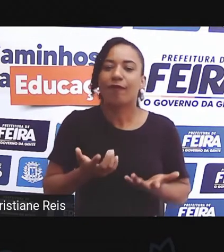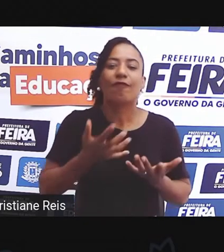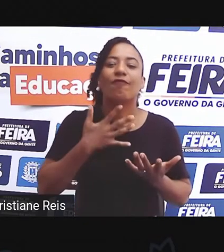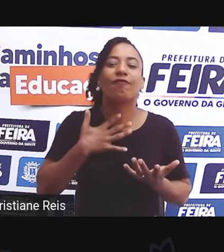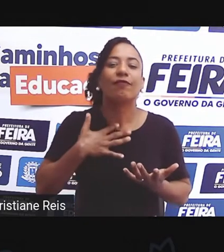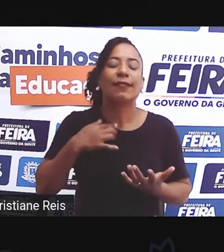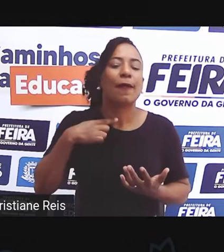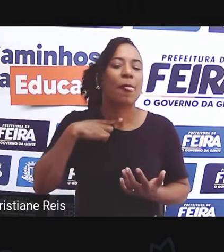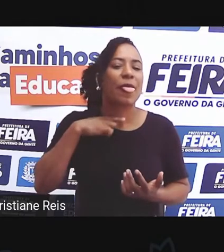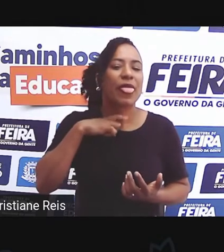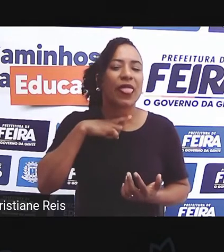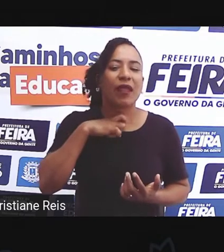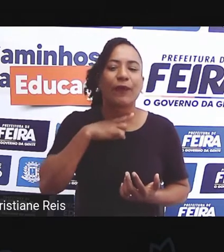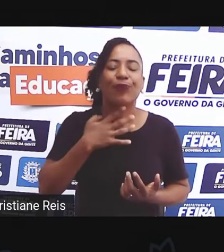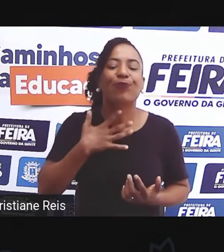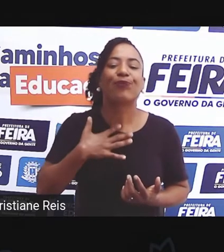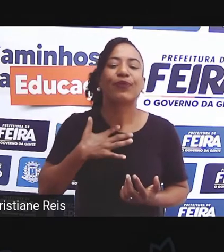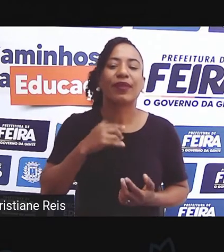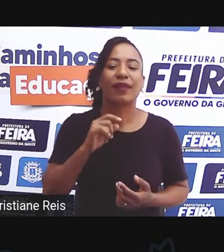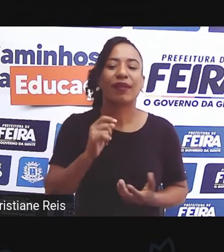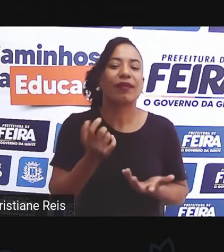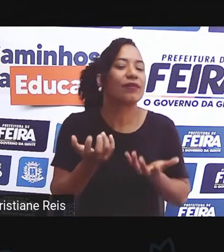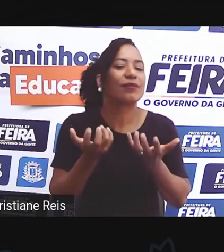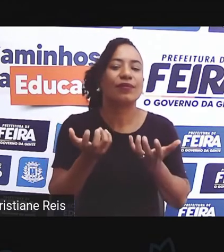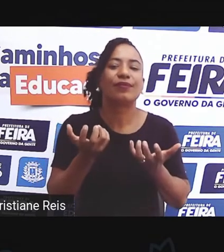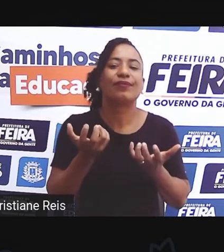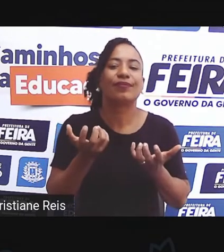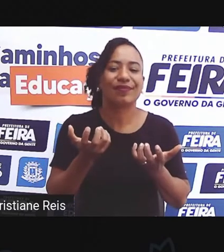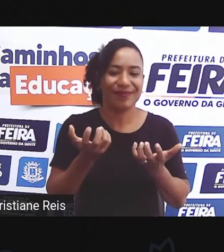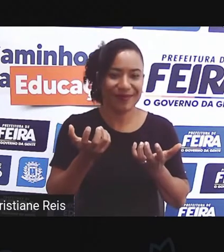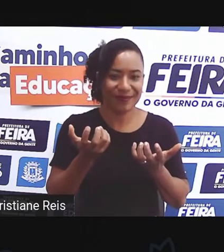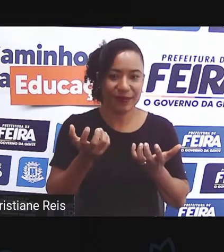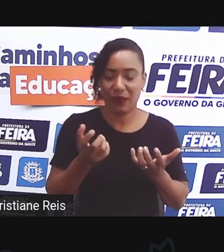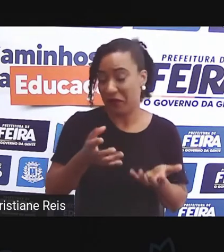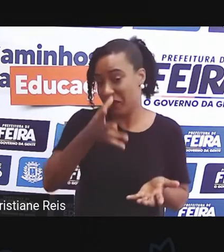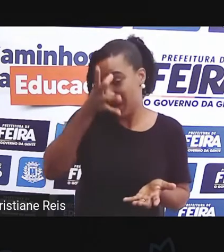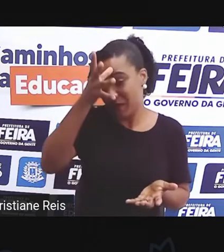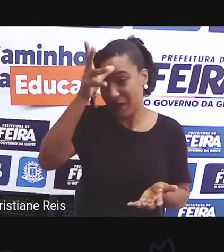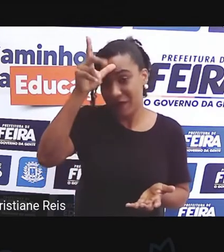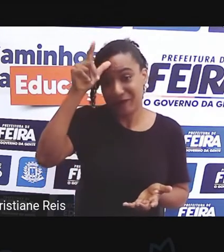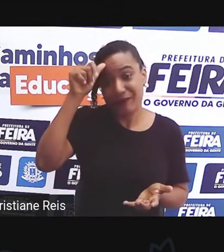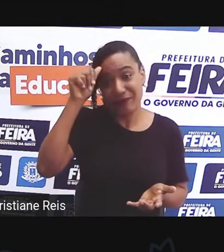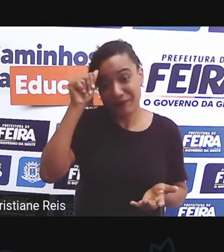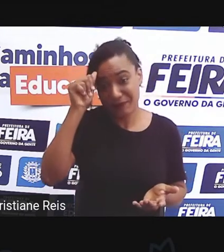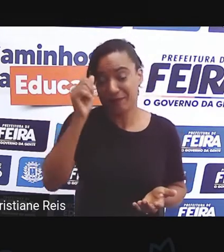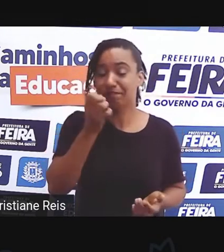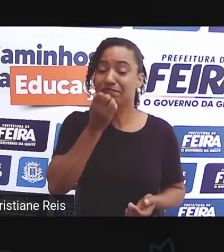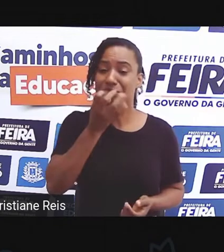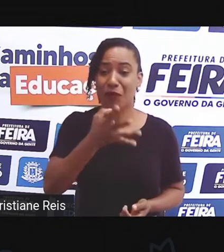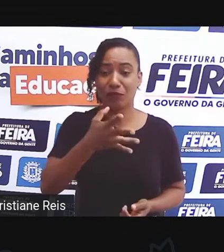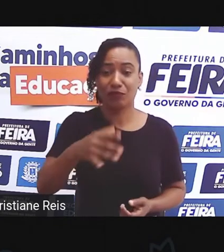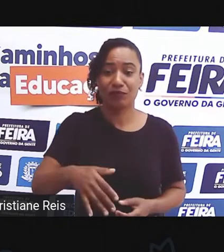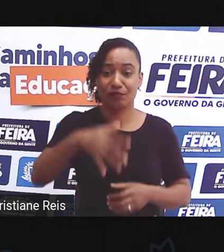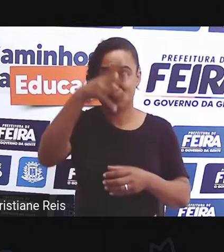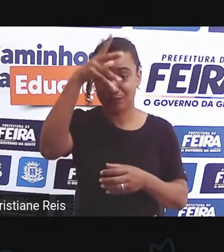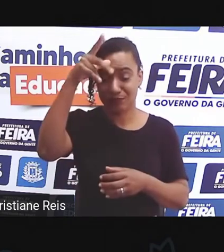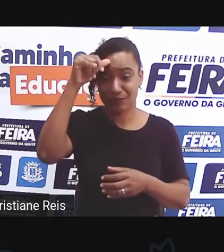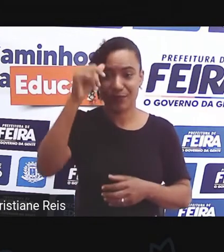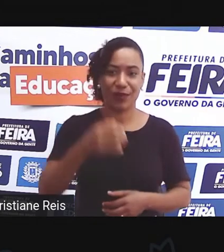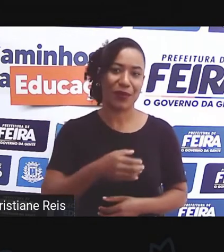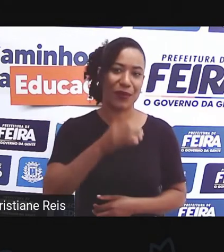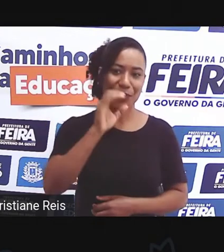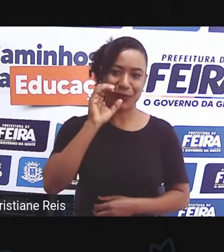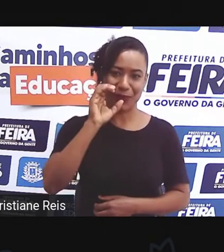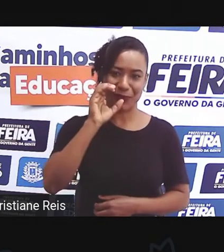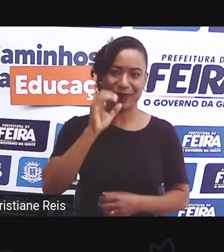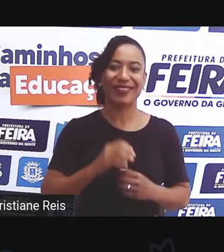Tem gente que diz que refrigerante é bom para matar a sede. Hum,